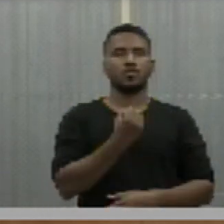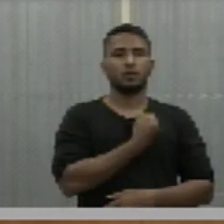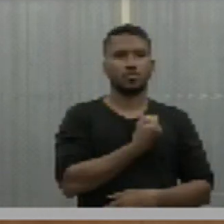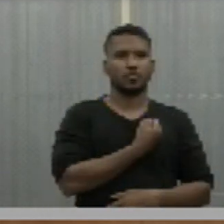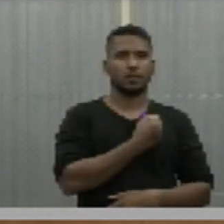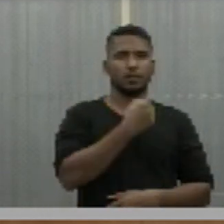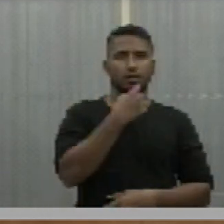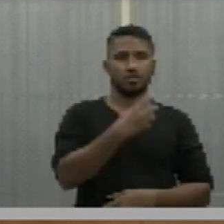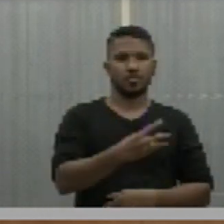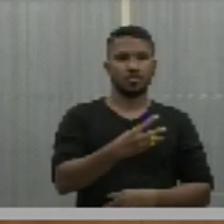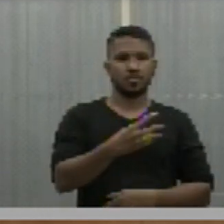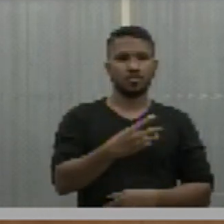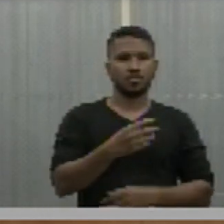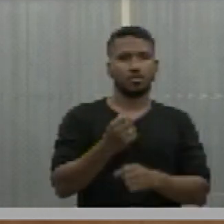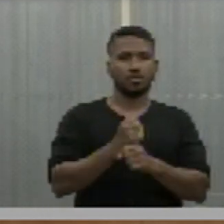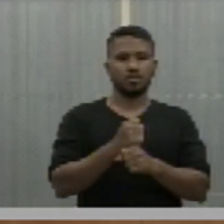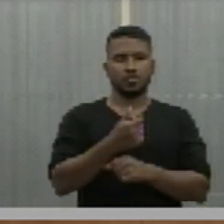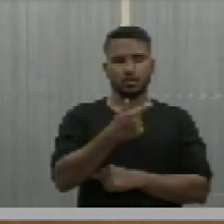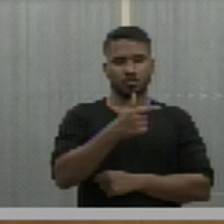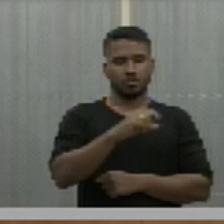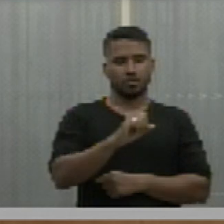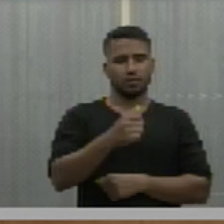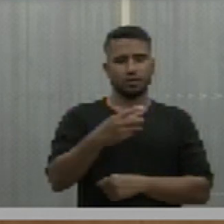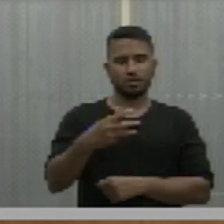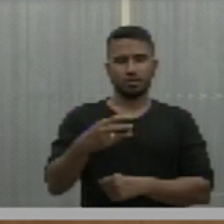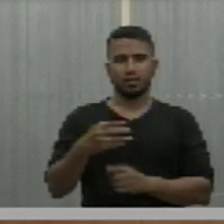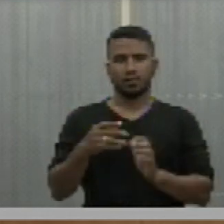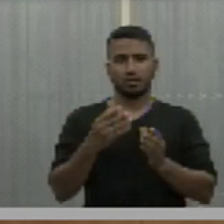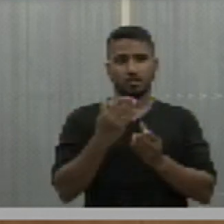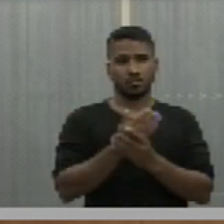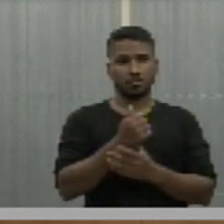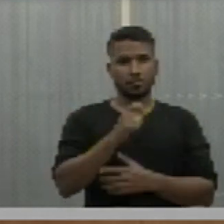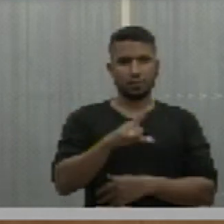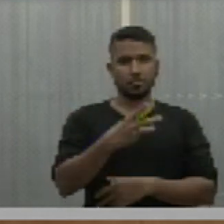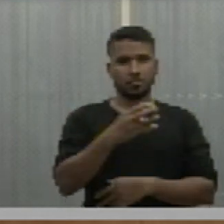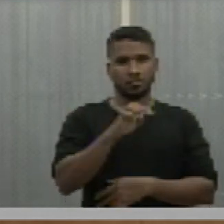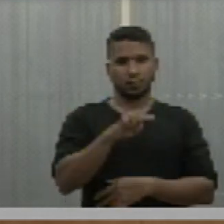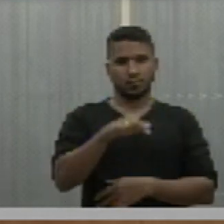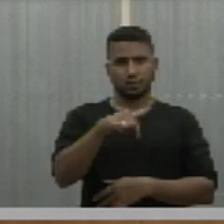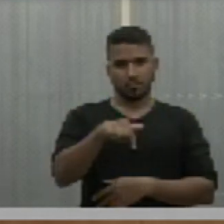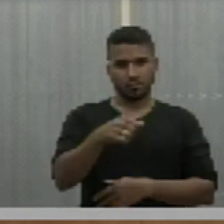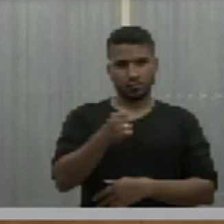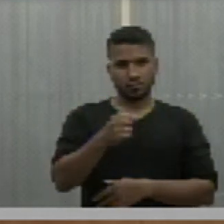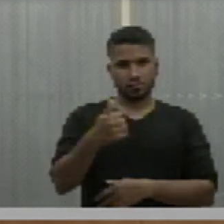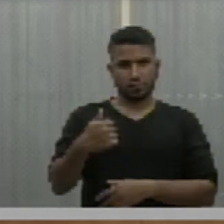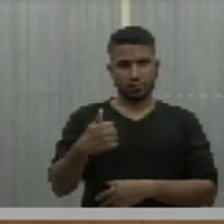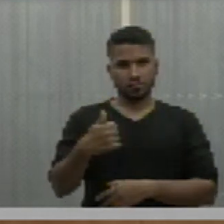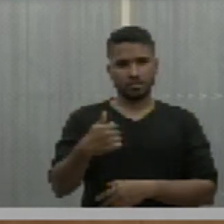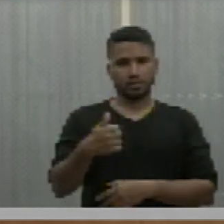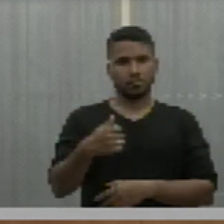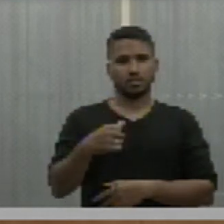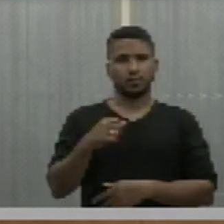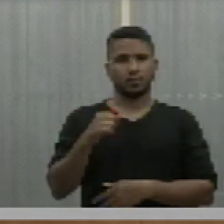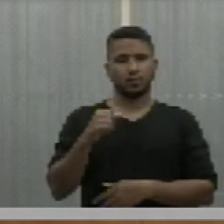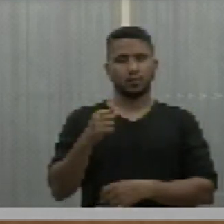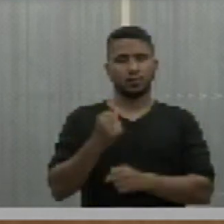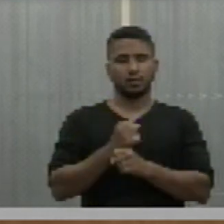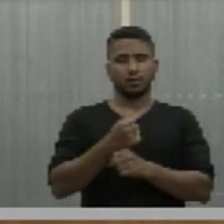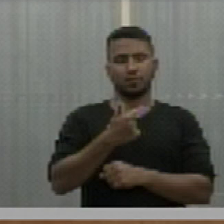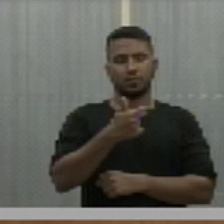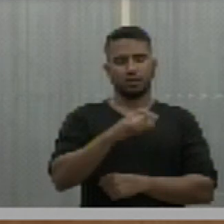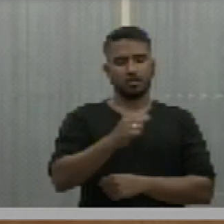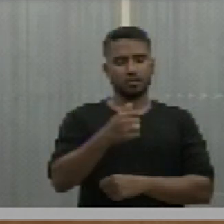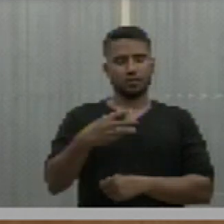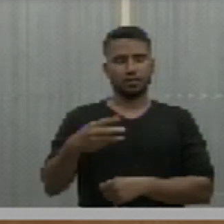número 4, de 2023, processo AL 30.781, de 2023, de